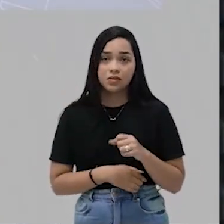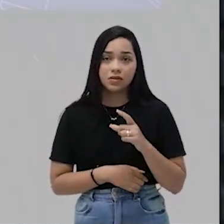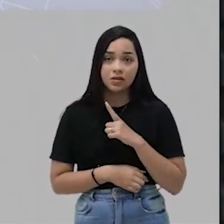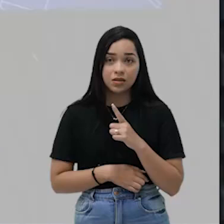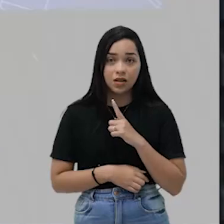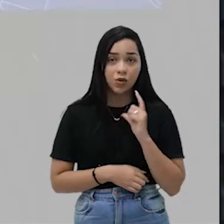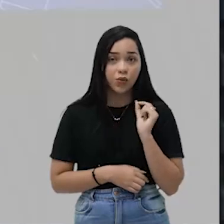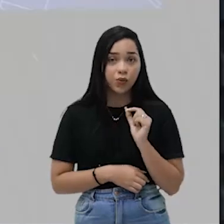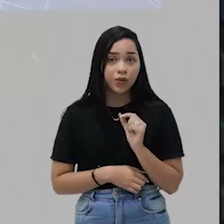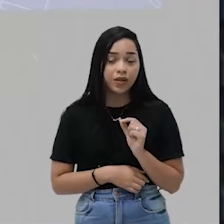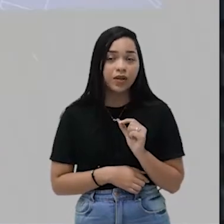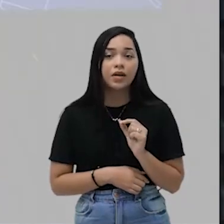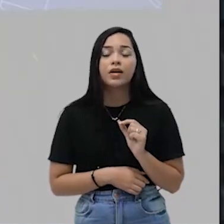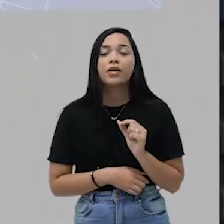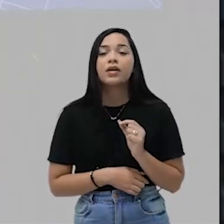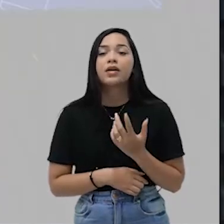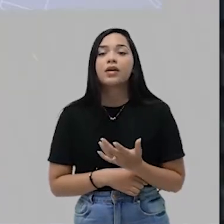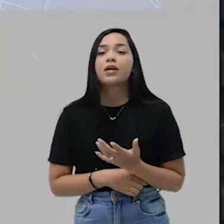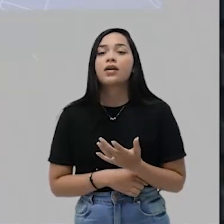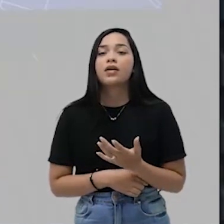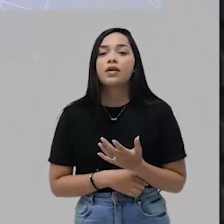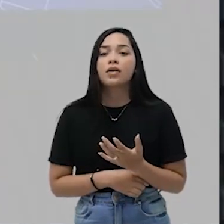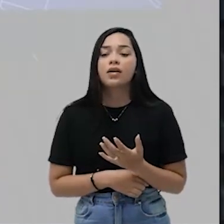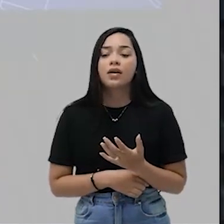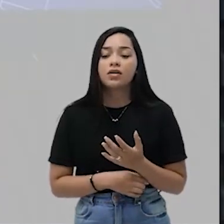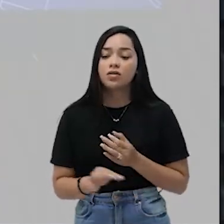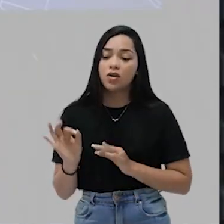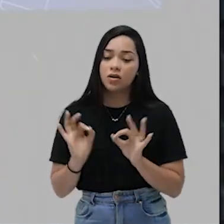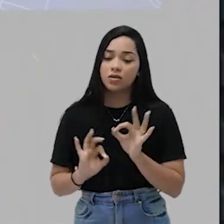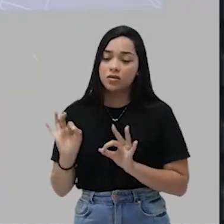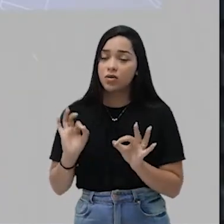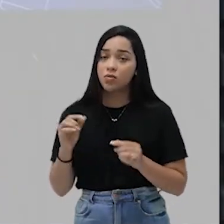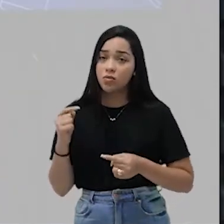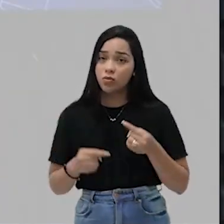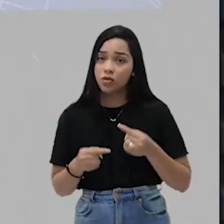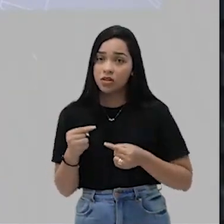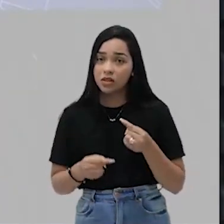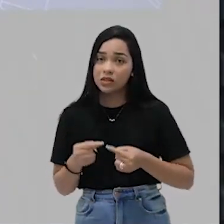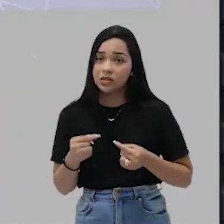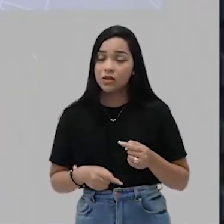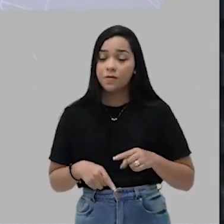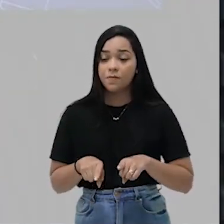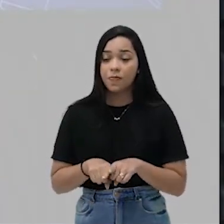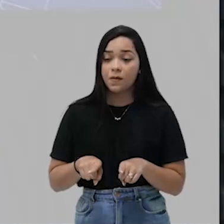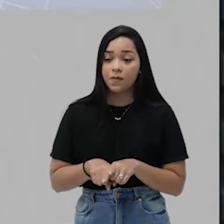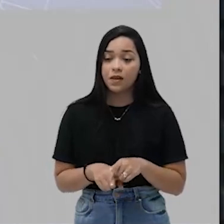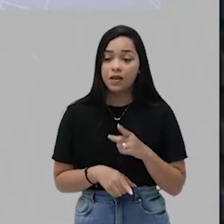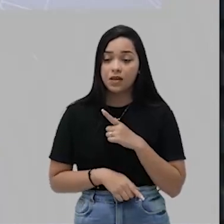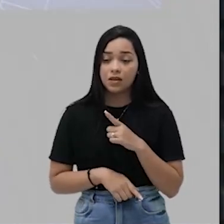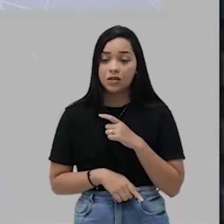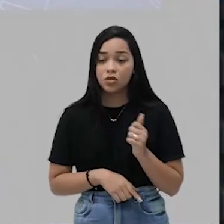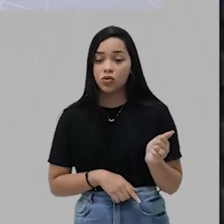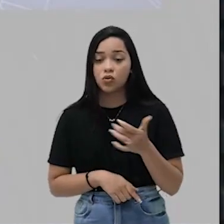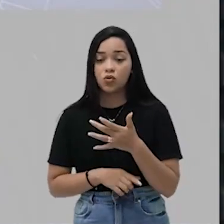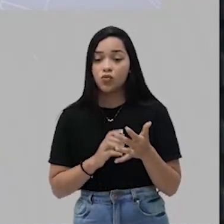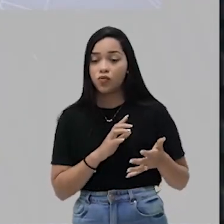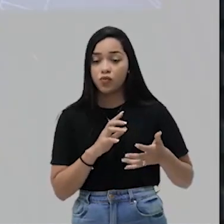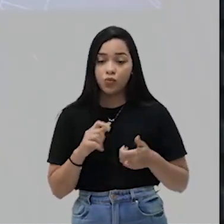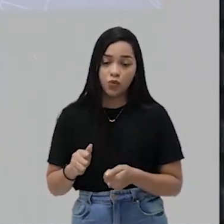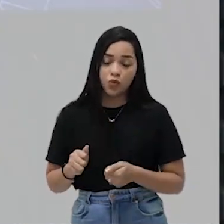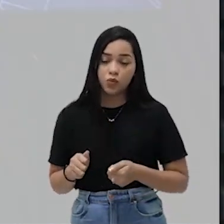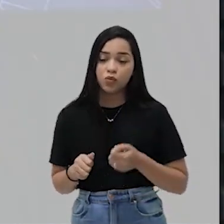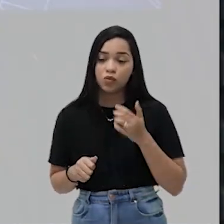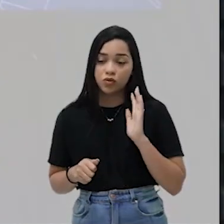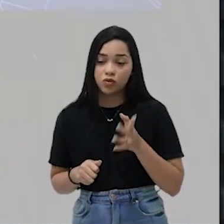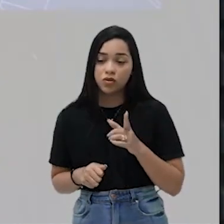é um mundo que tem, na verdade, a sua organização política. Esse mundo, esse novo mundo do